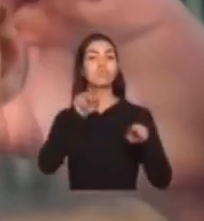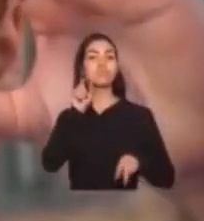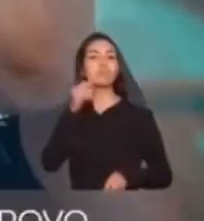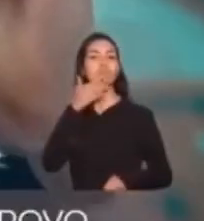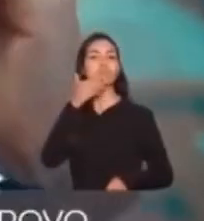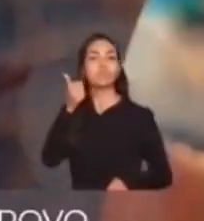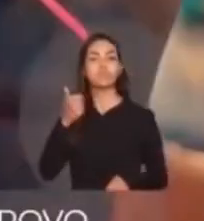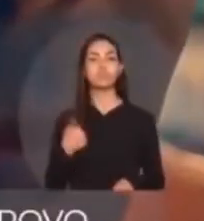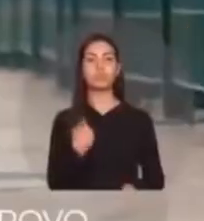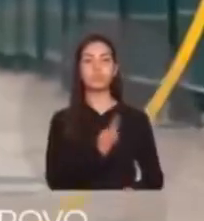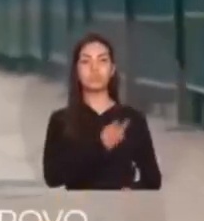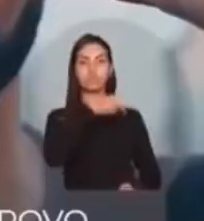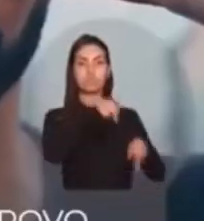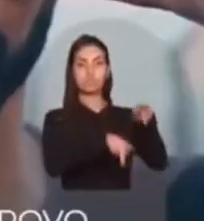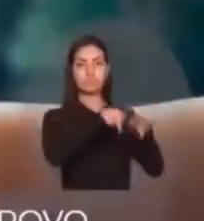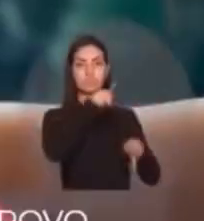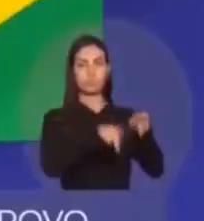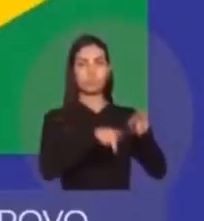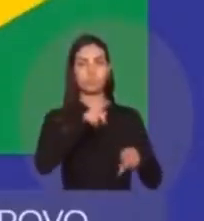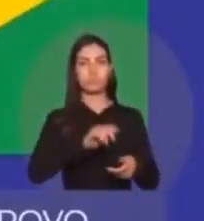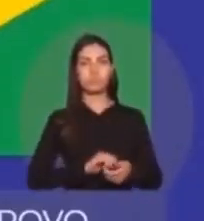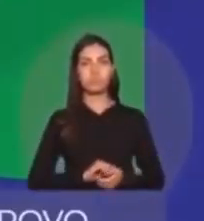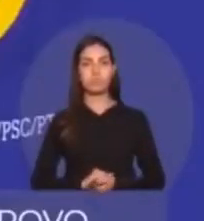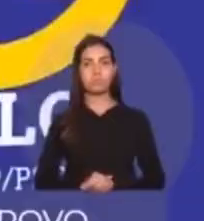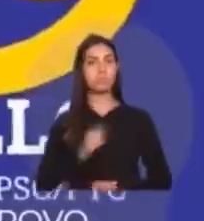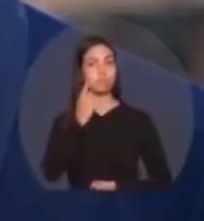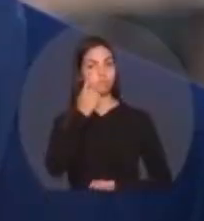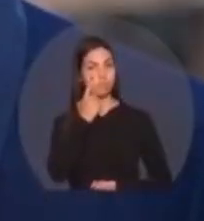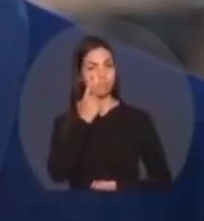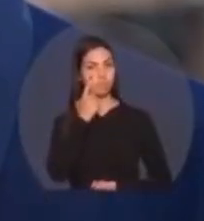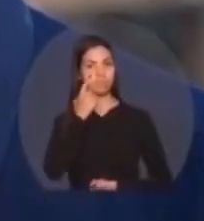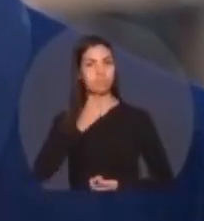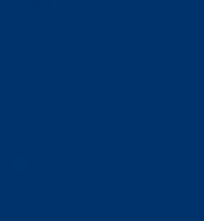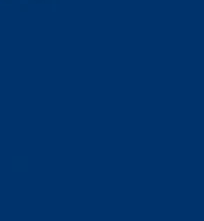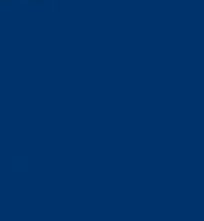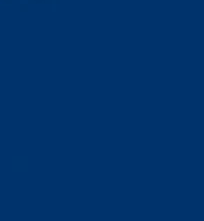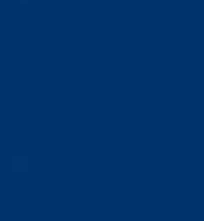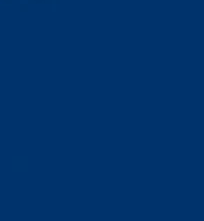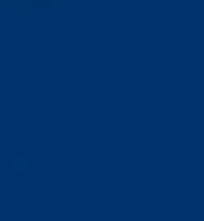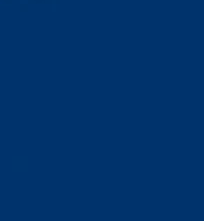e enxergar o que é melhor do nosso povo. Abre o olho.